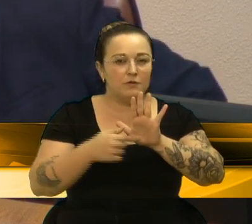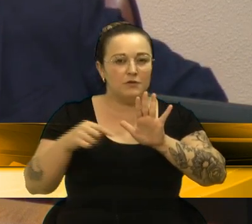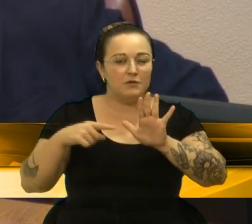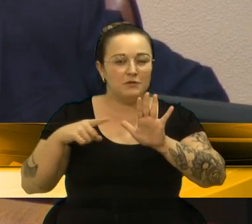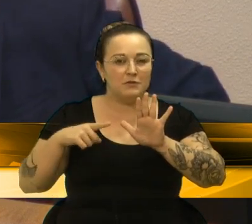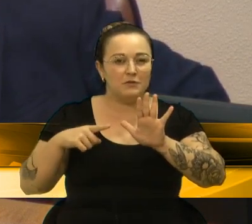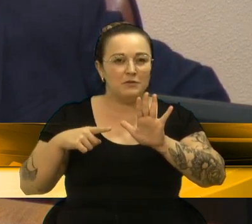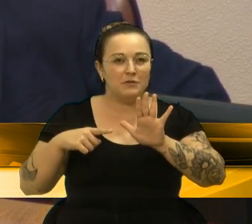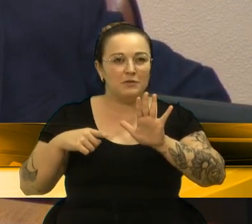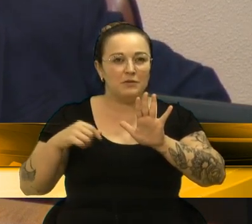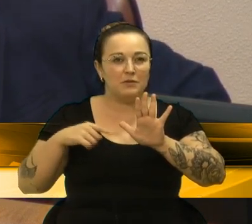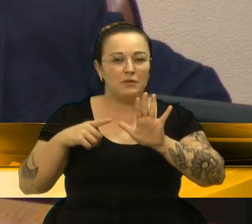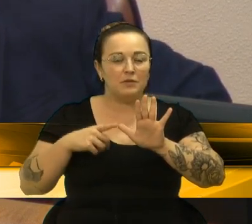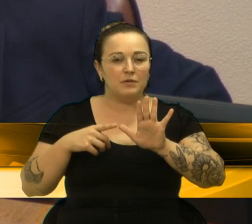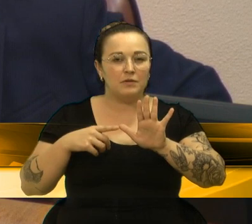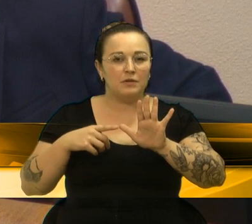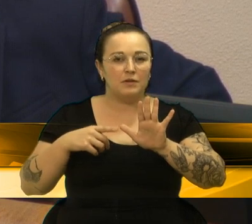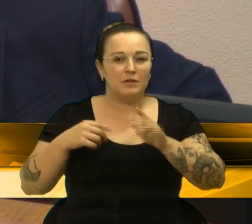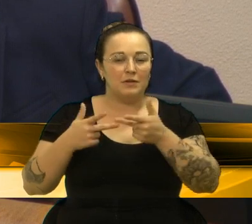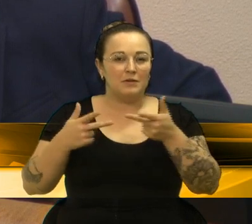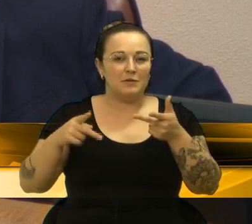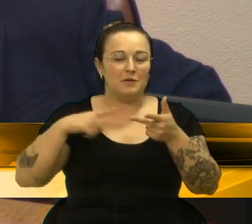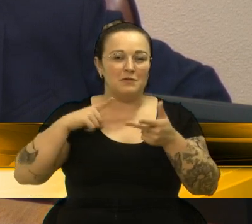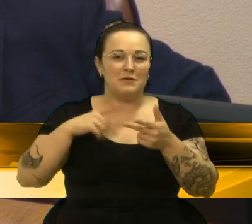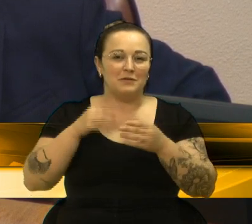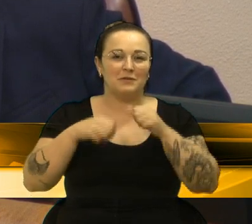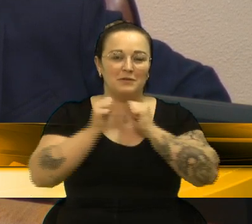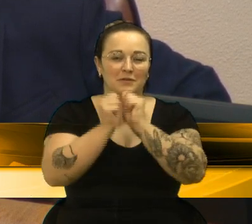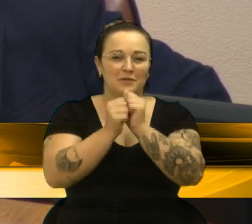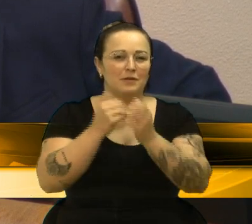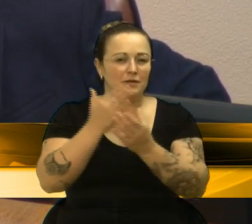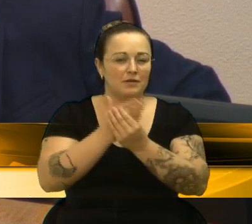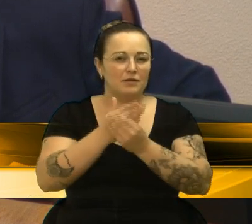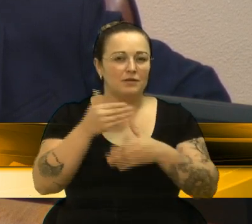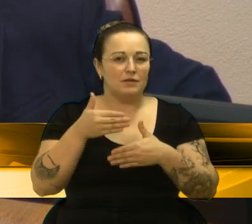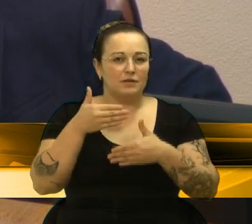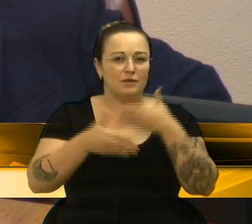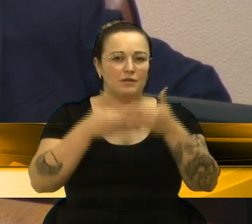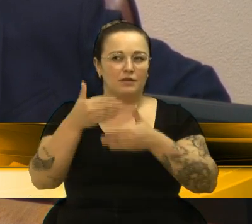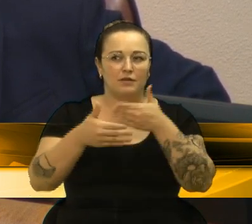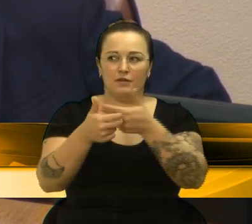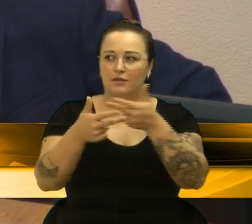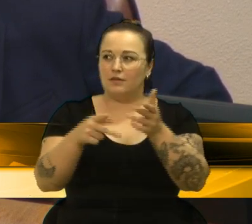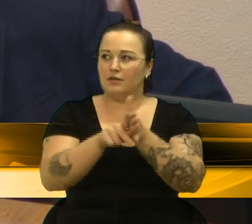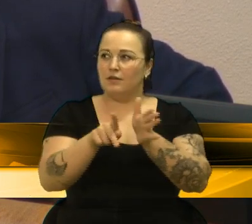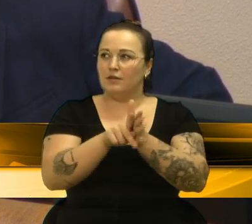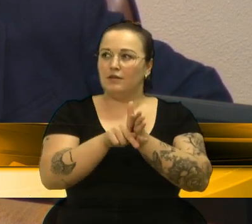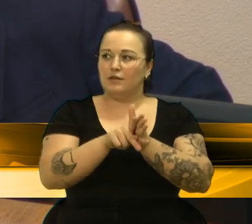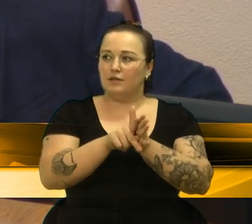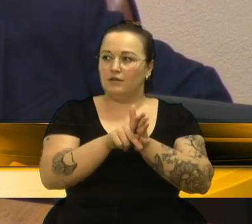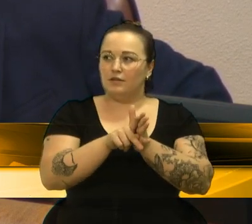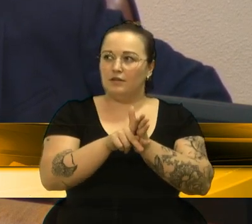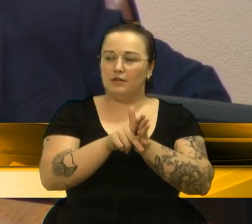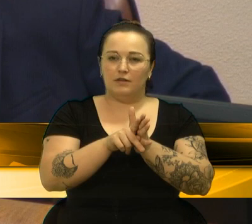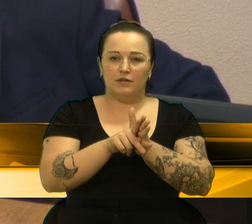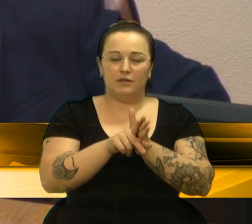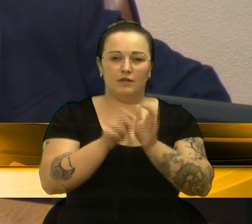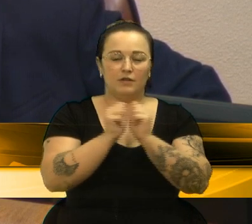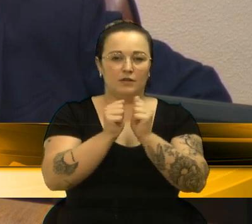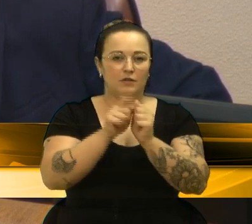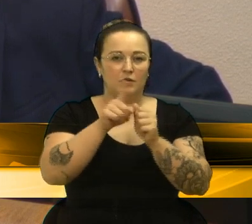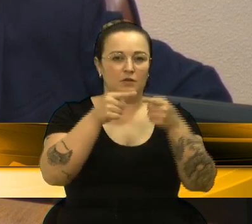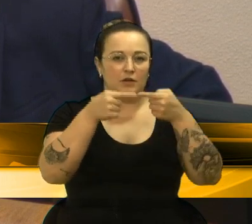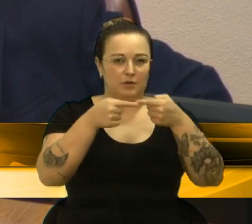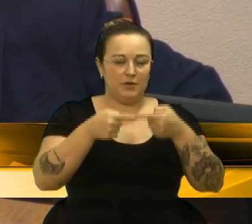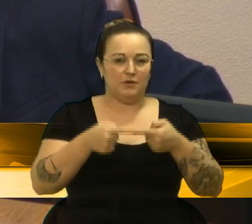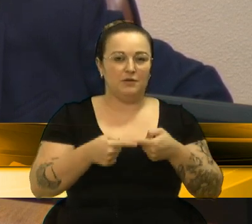Resta, dessa forma, aclarar a nobre comissão processante que, em momento algum, conforme aprovado, comprovado pelos documentos aqui aportados, descumpriu o denunciado